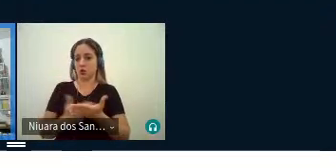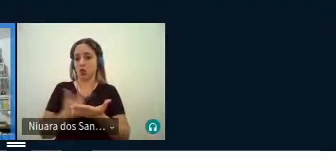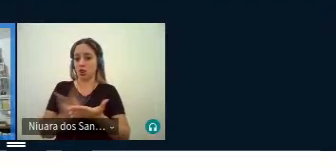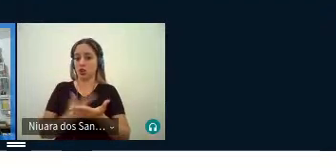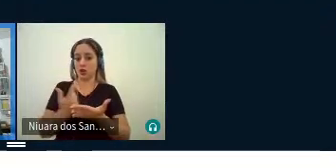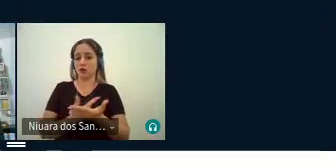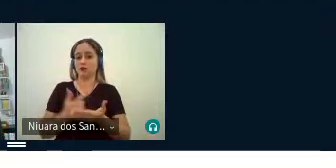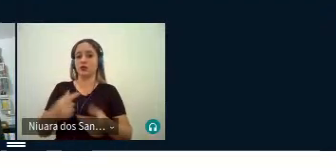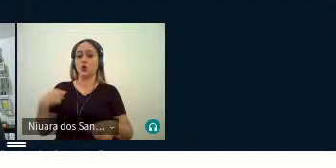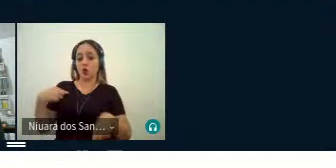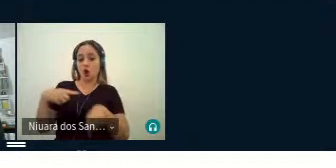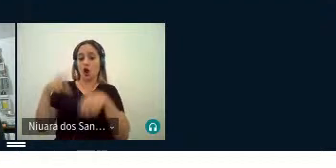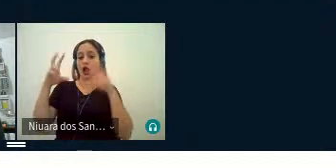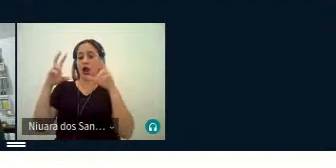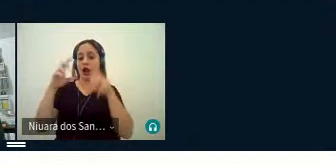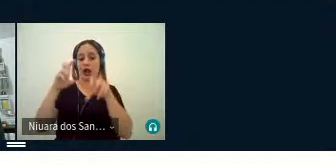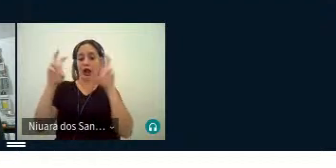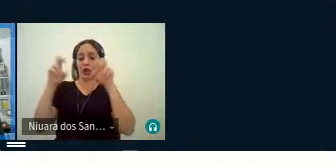diacrônica,